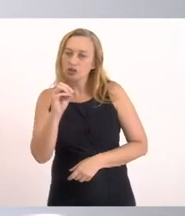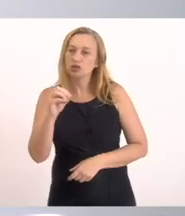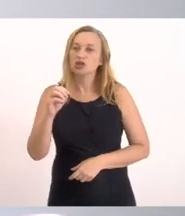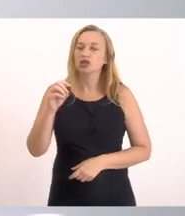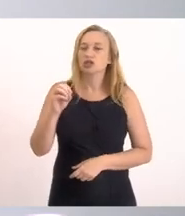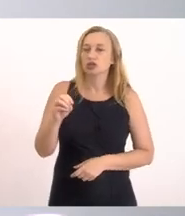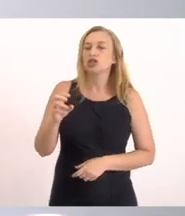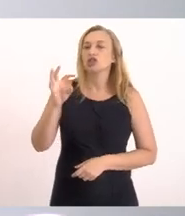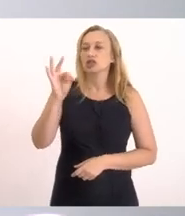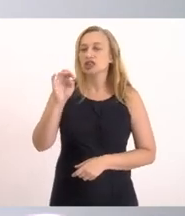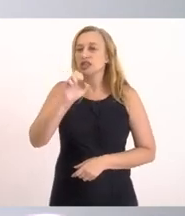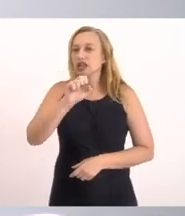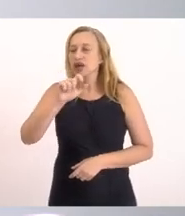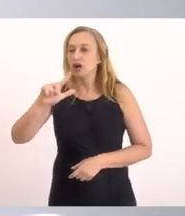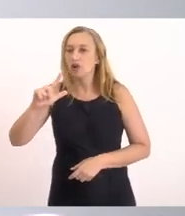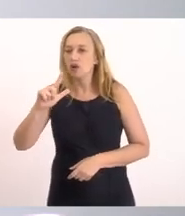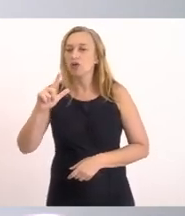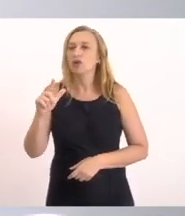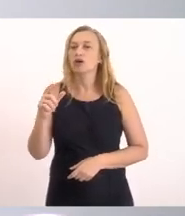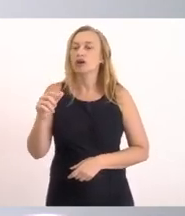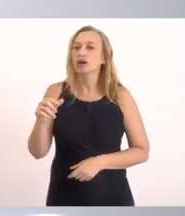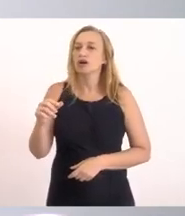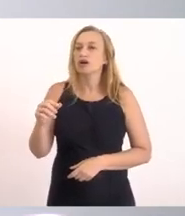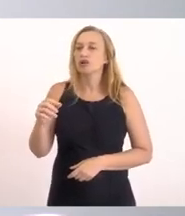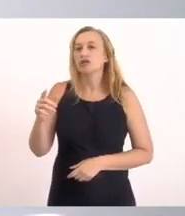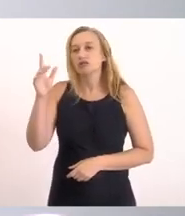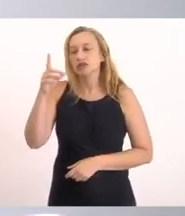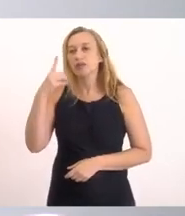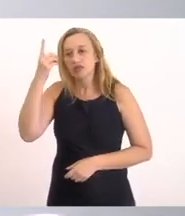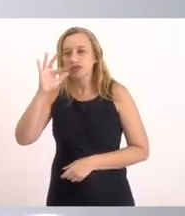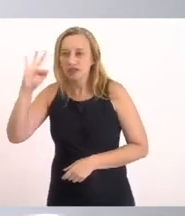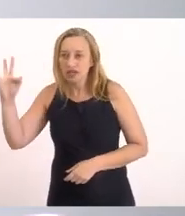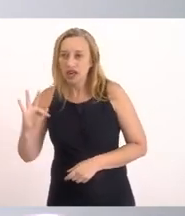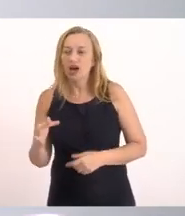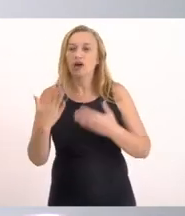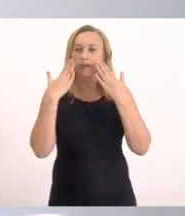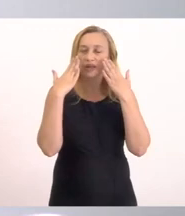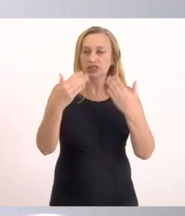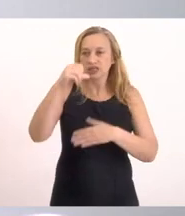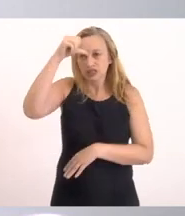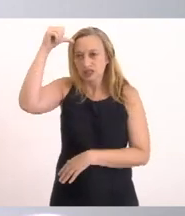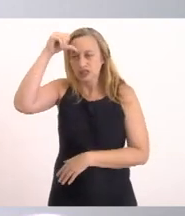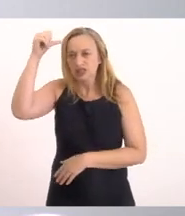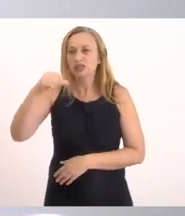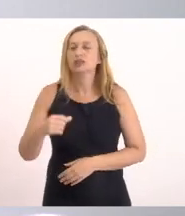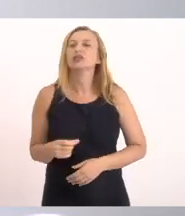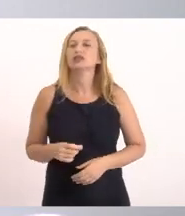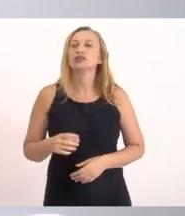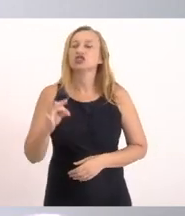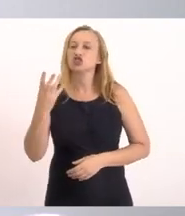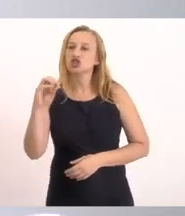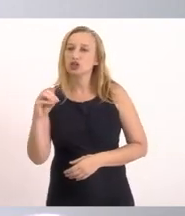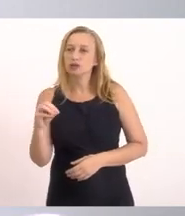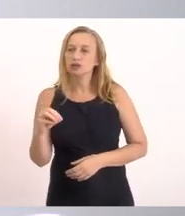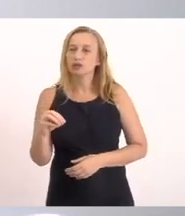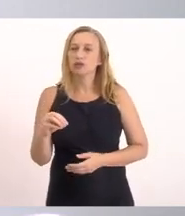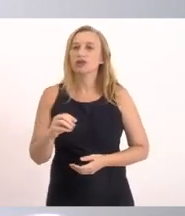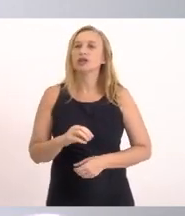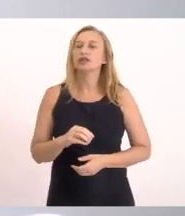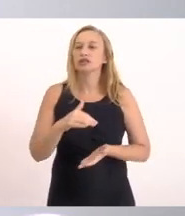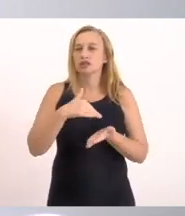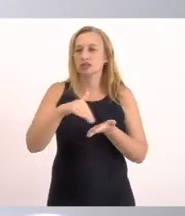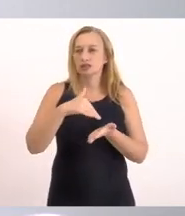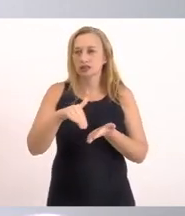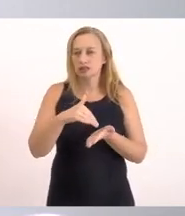Cortes Representando ali O governador Cláudio Castro O secretário De ambiente Sustentabilidade Senhor Tiago Pampolha E